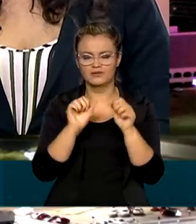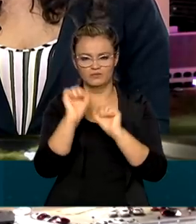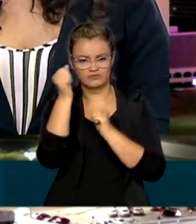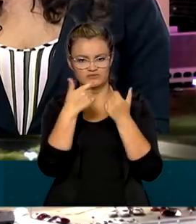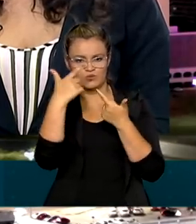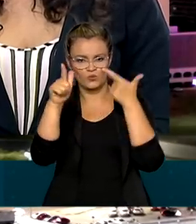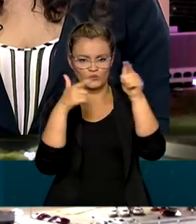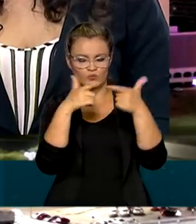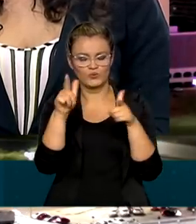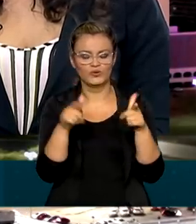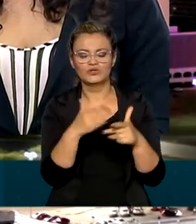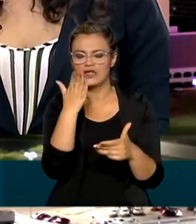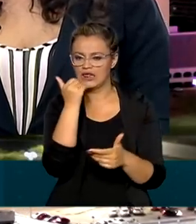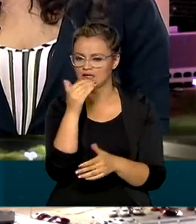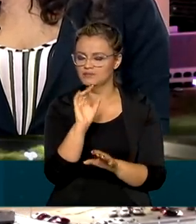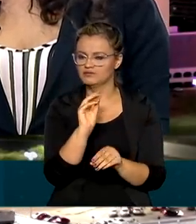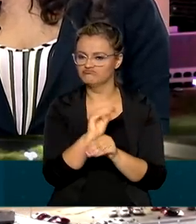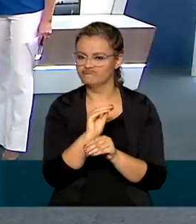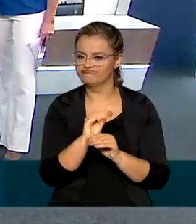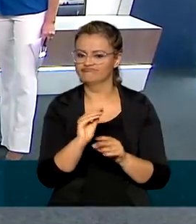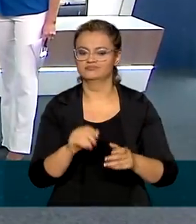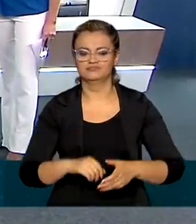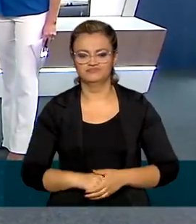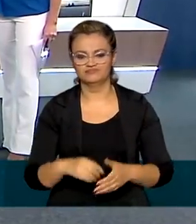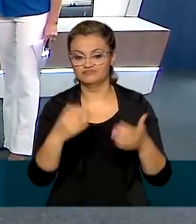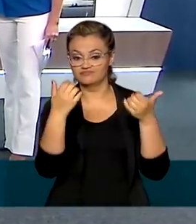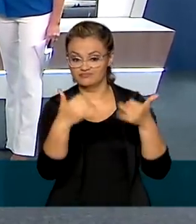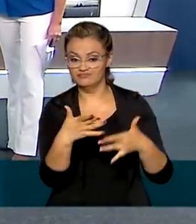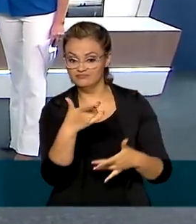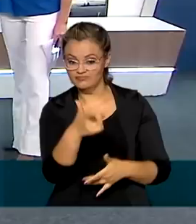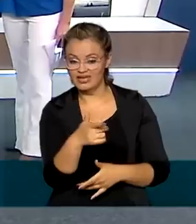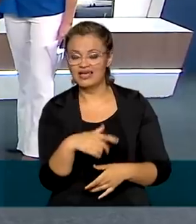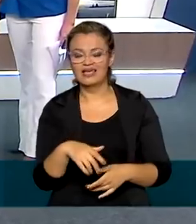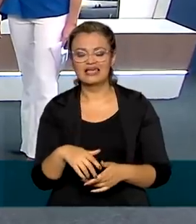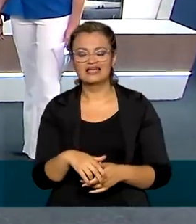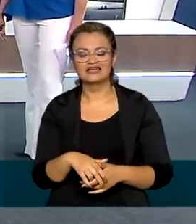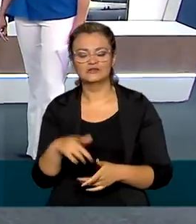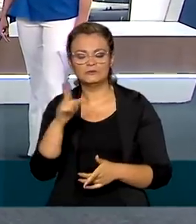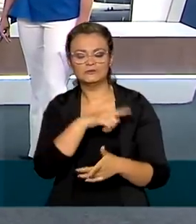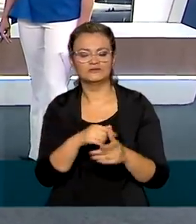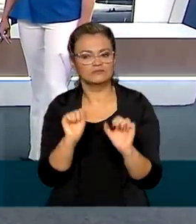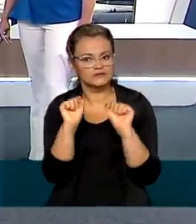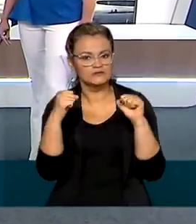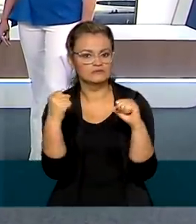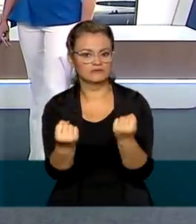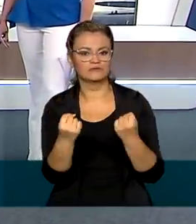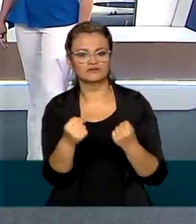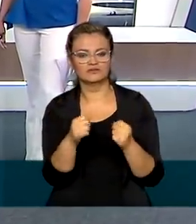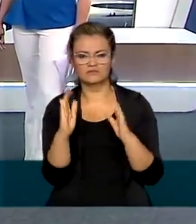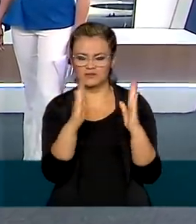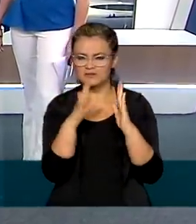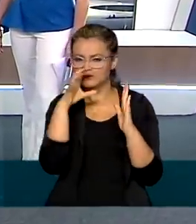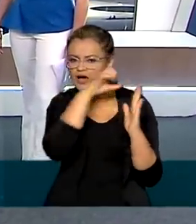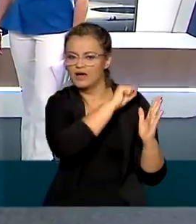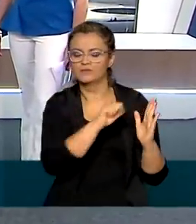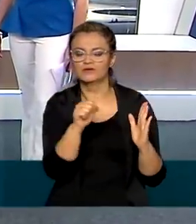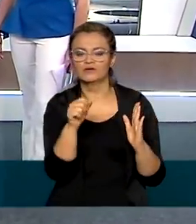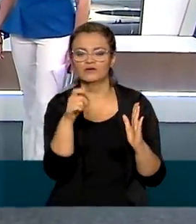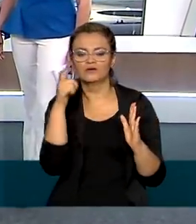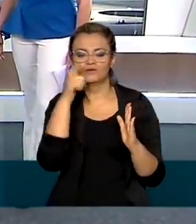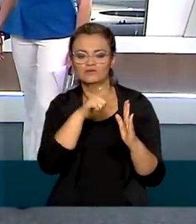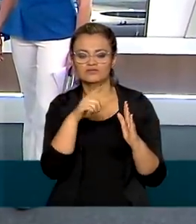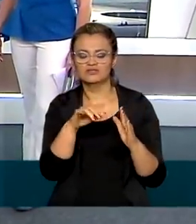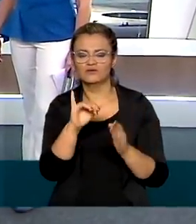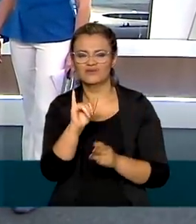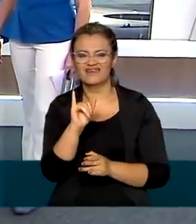e na conservação de alimentos. Estamos lutando para que consigamos ter em curto prazo um irradiador de